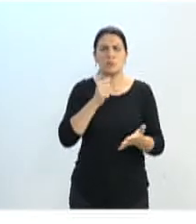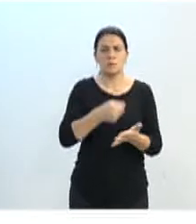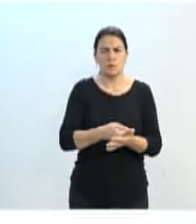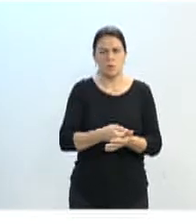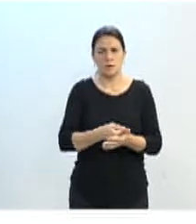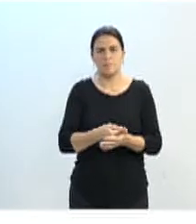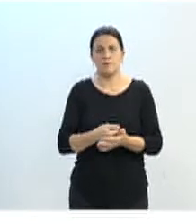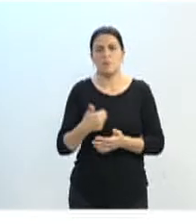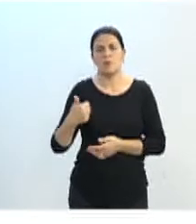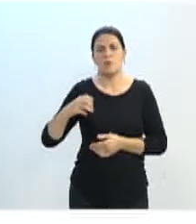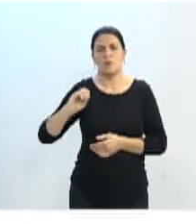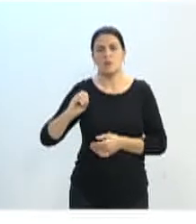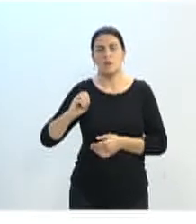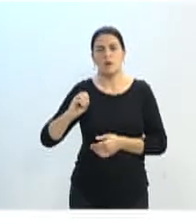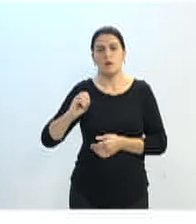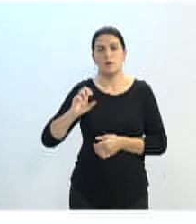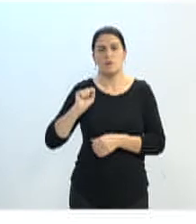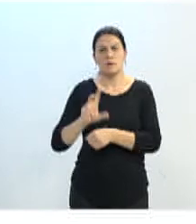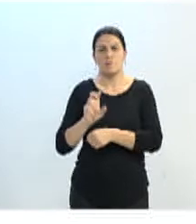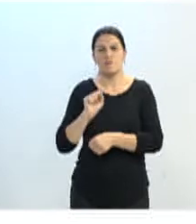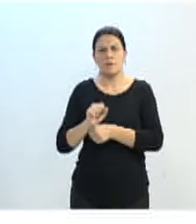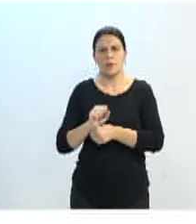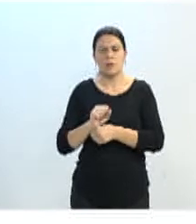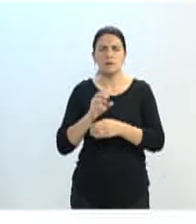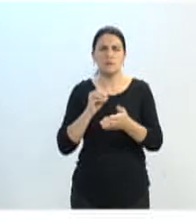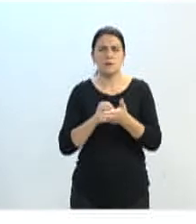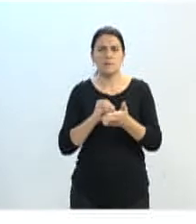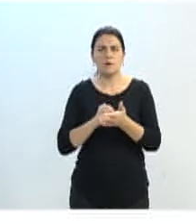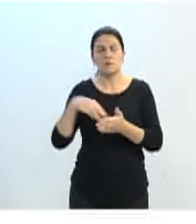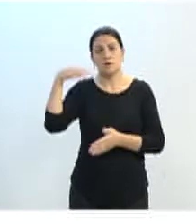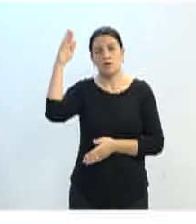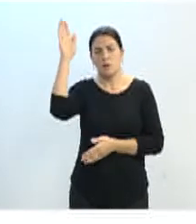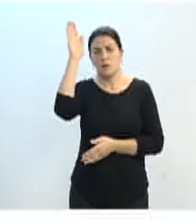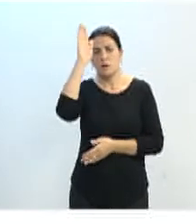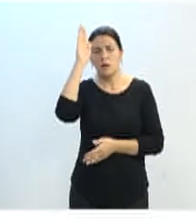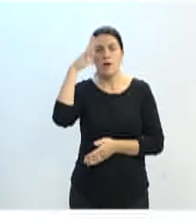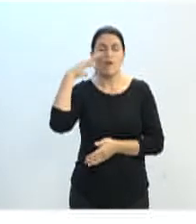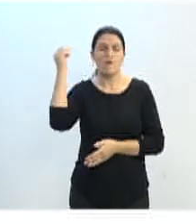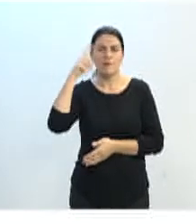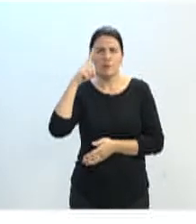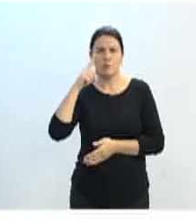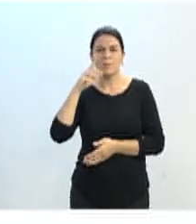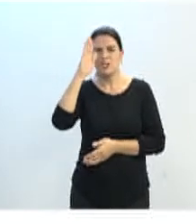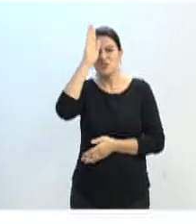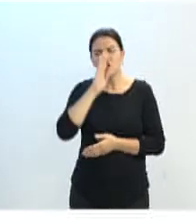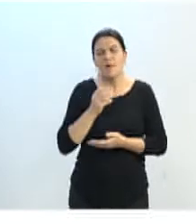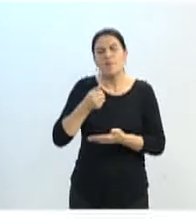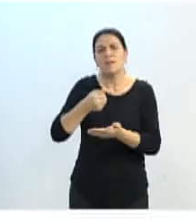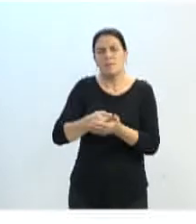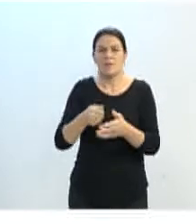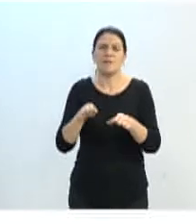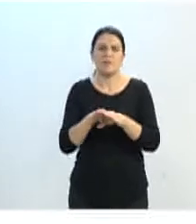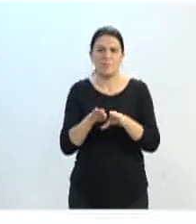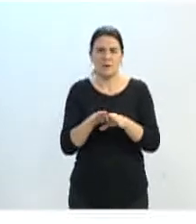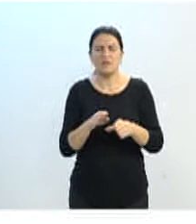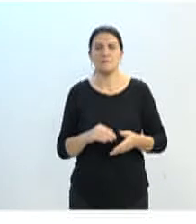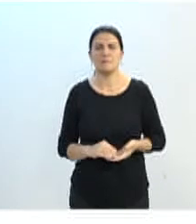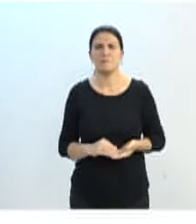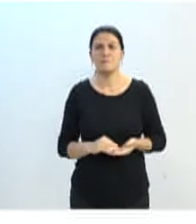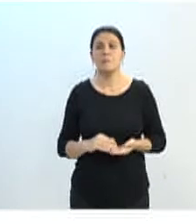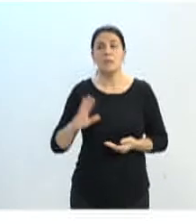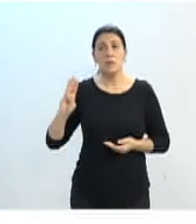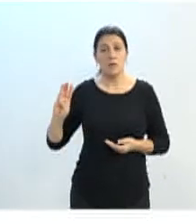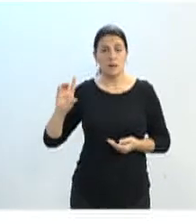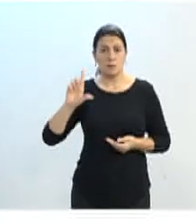universidade está dando gratuidade para que a gente tenha turmas com 40 estudantes. Em Blumenau, nós fomos contemplados com três